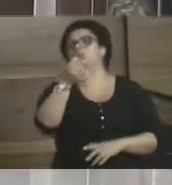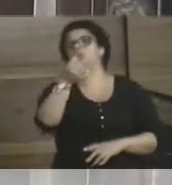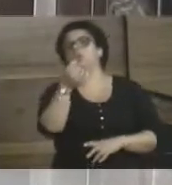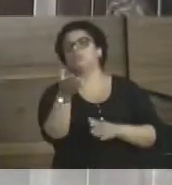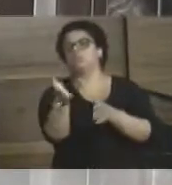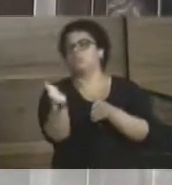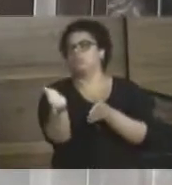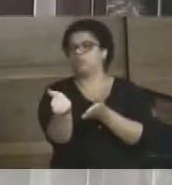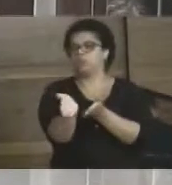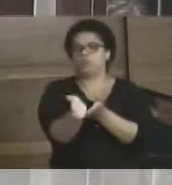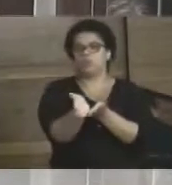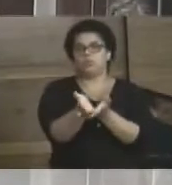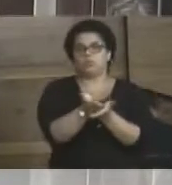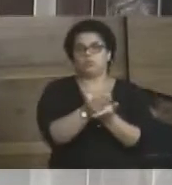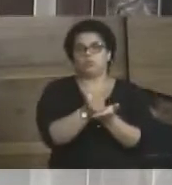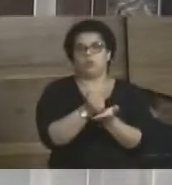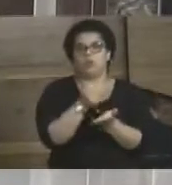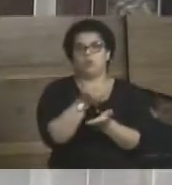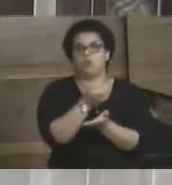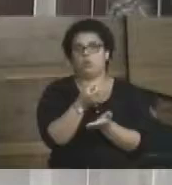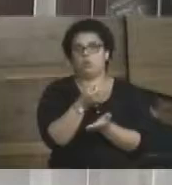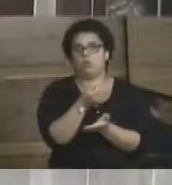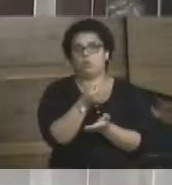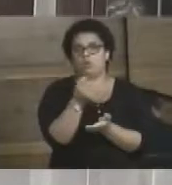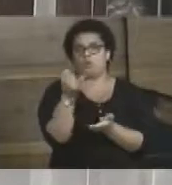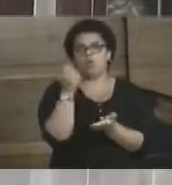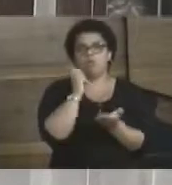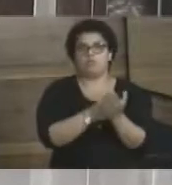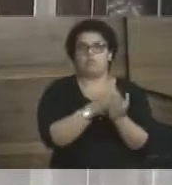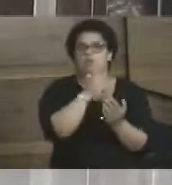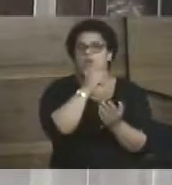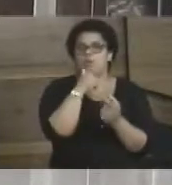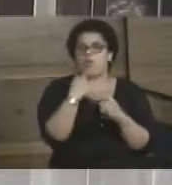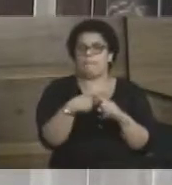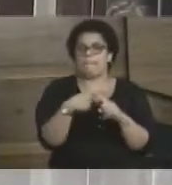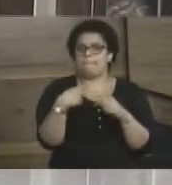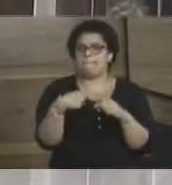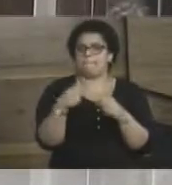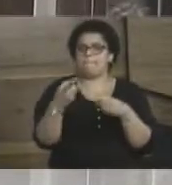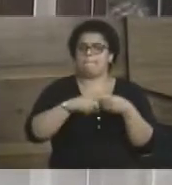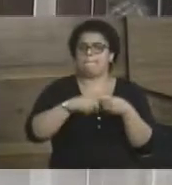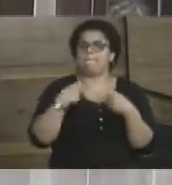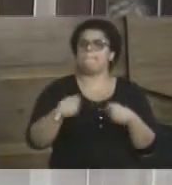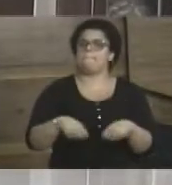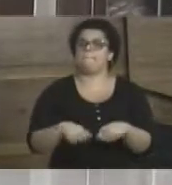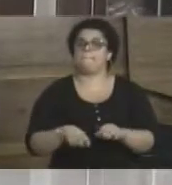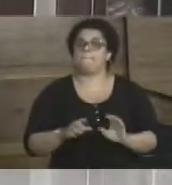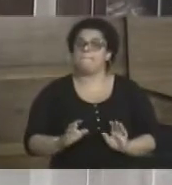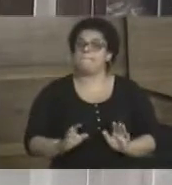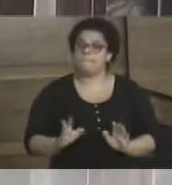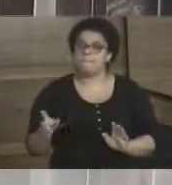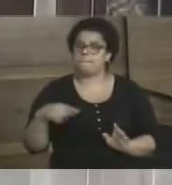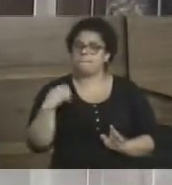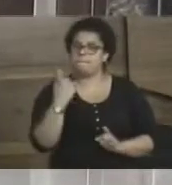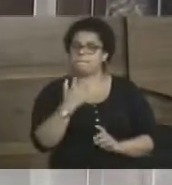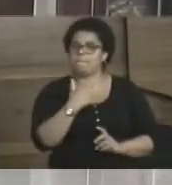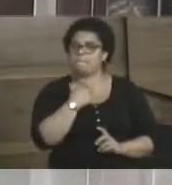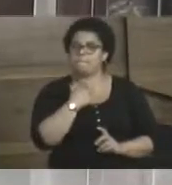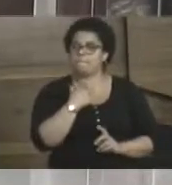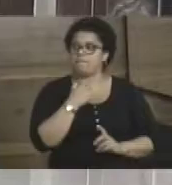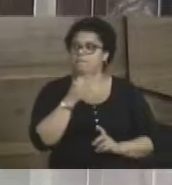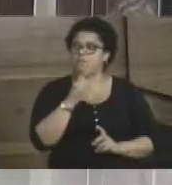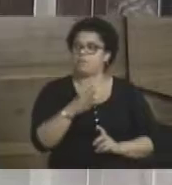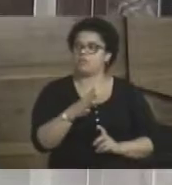da Brasfels, quanto eles pagam de água, porque algum retorno para o município a gente tem que ter. A gente não pode ficar com